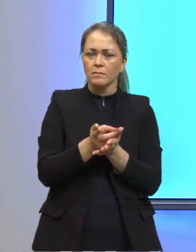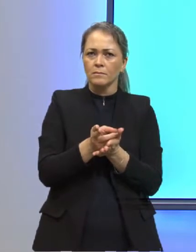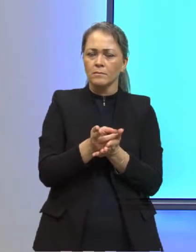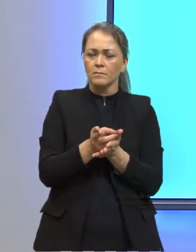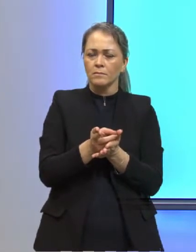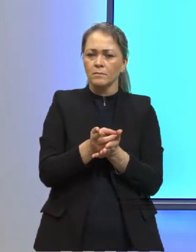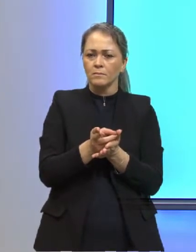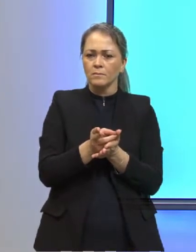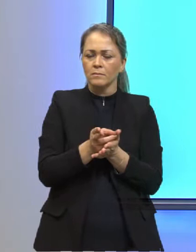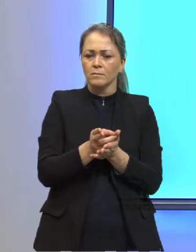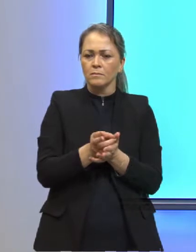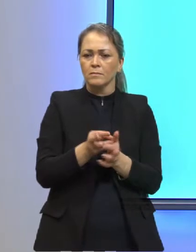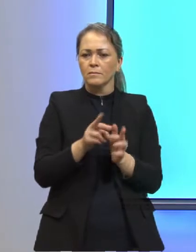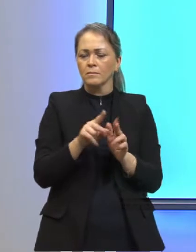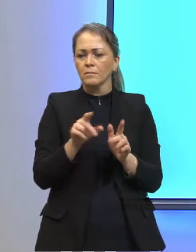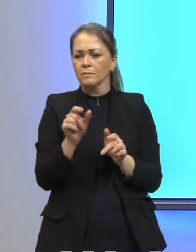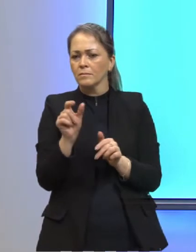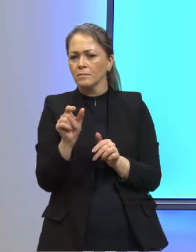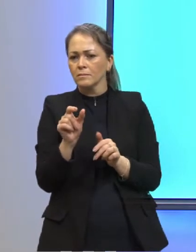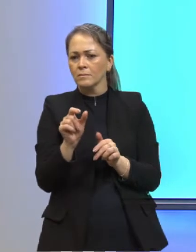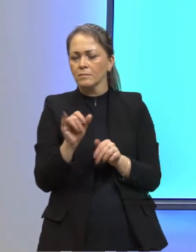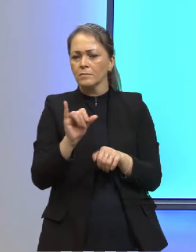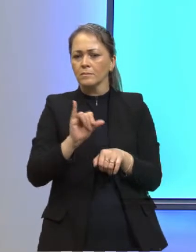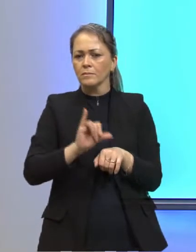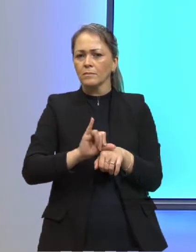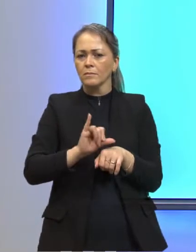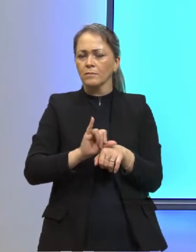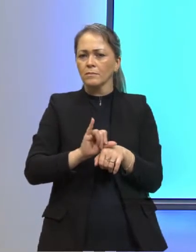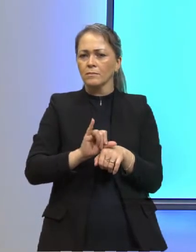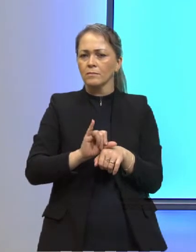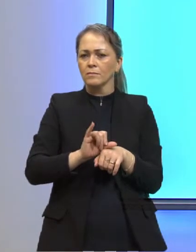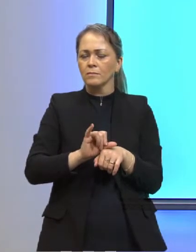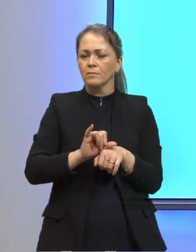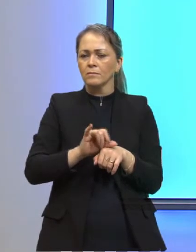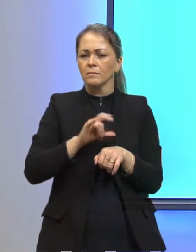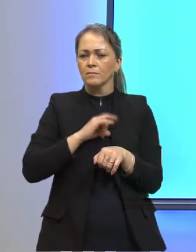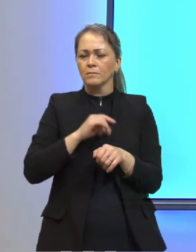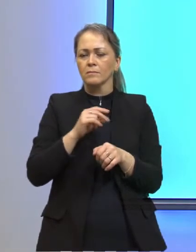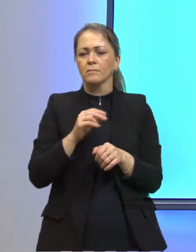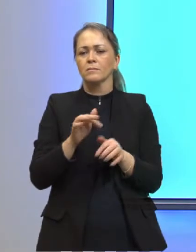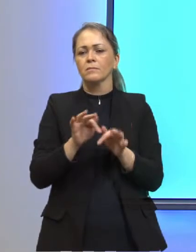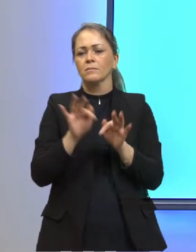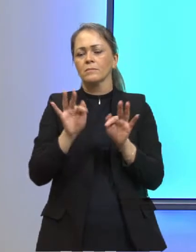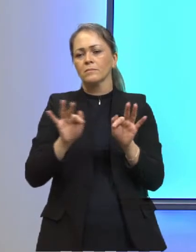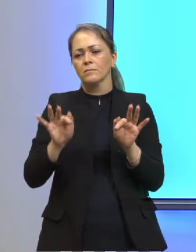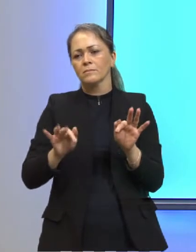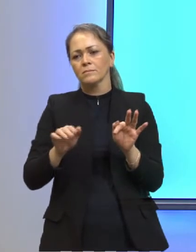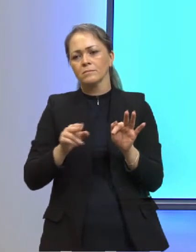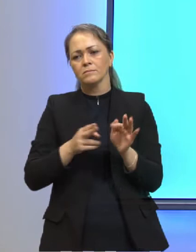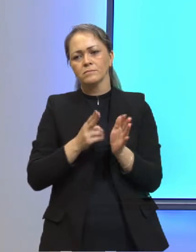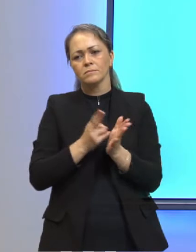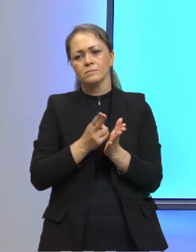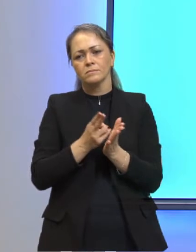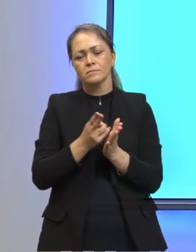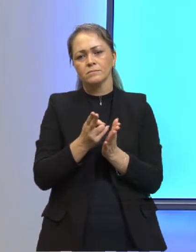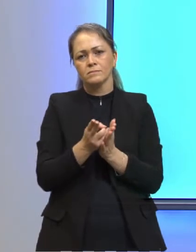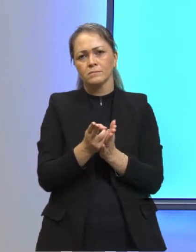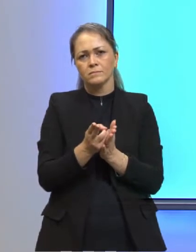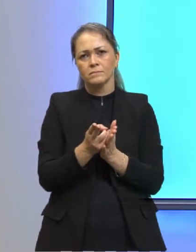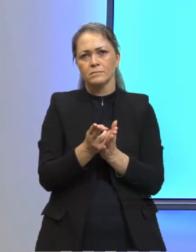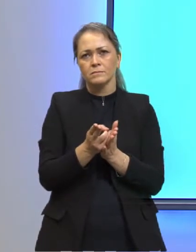com diferentes partículas de um corpo, você pode ter uma frequência desse espectro e ele vai ser contínuo, é um espectro de radiação